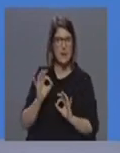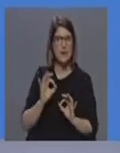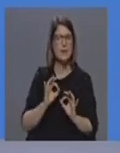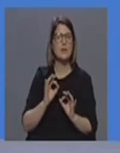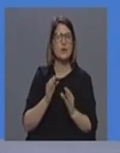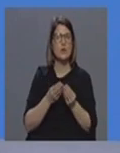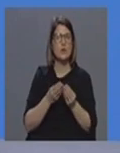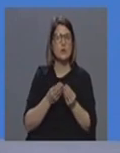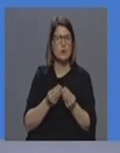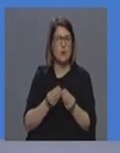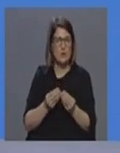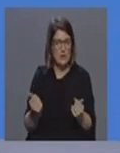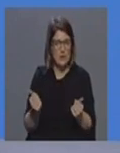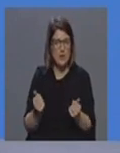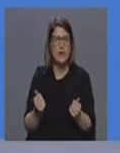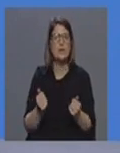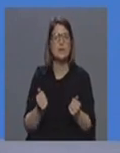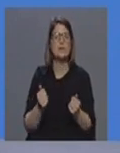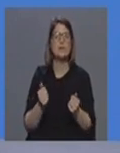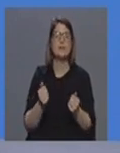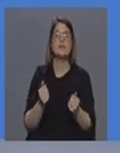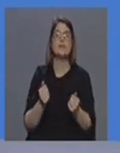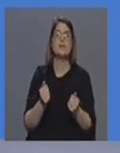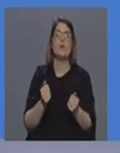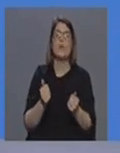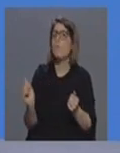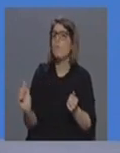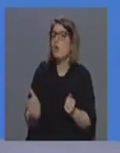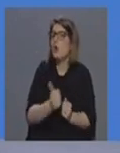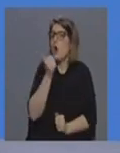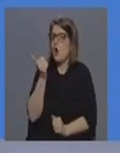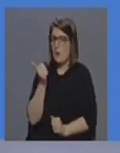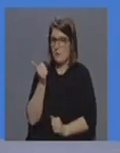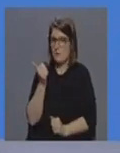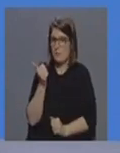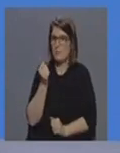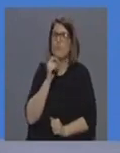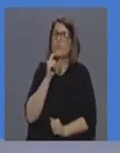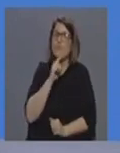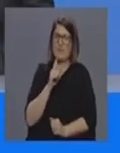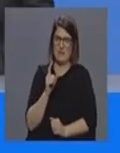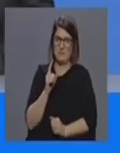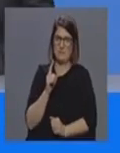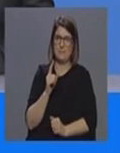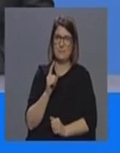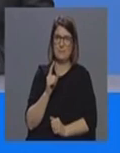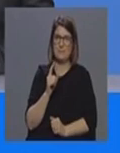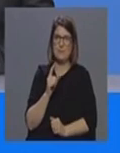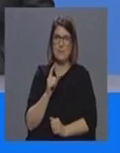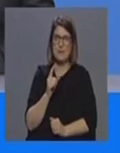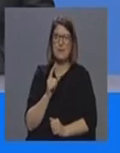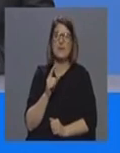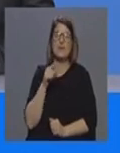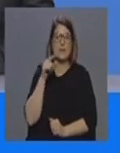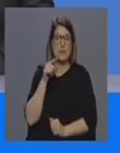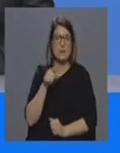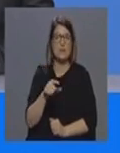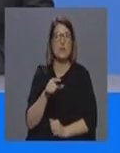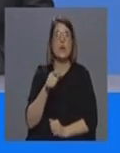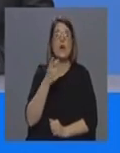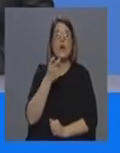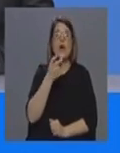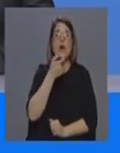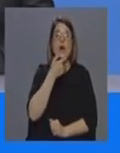mais eficaz possível isso só será possível